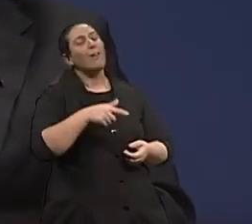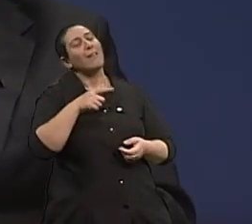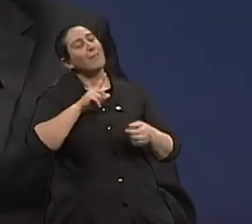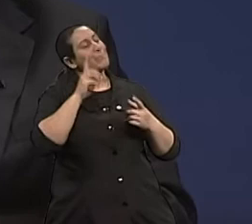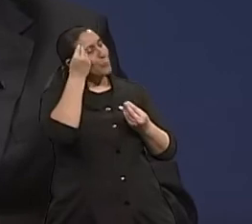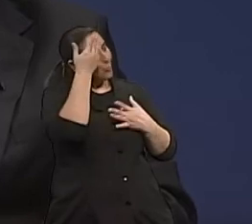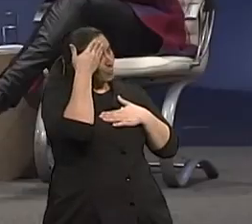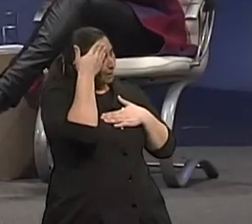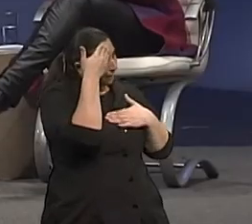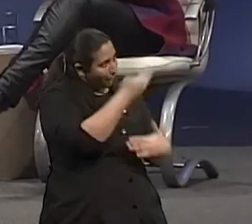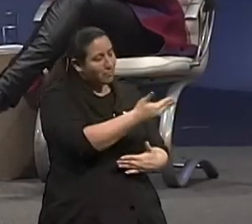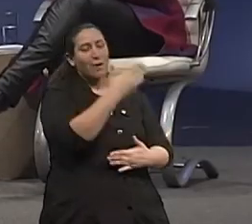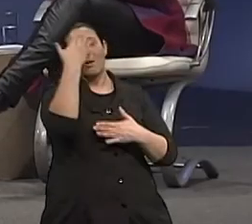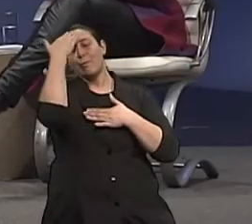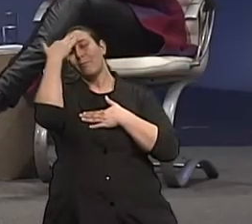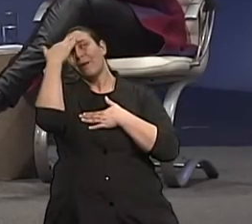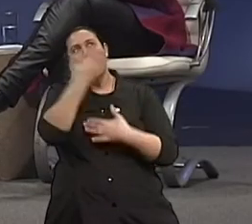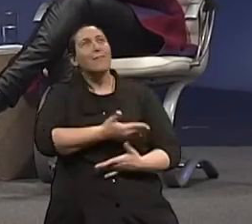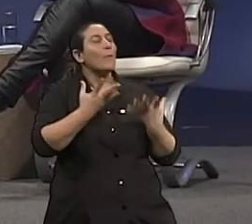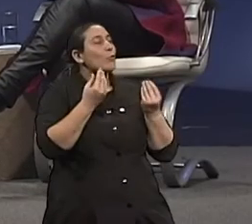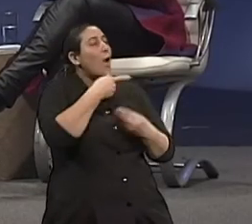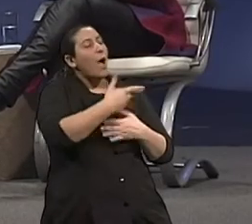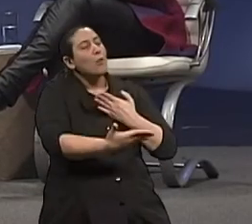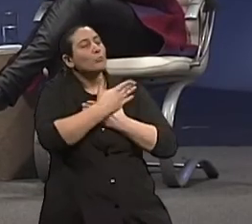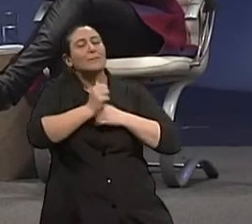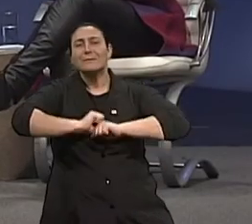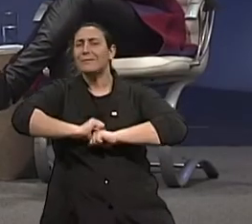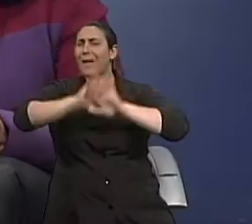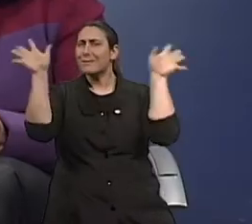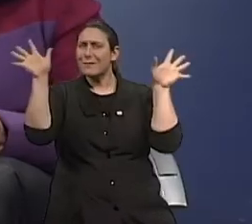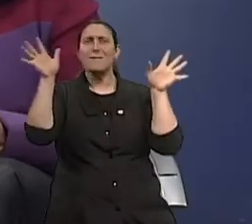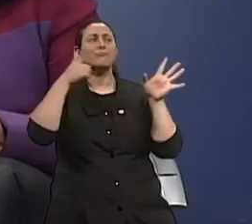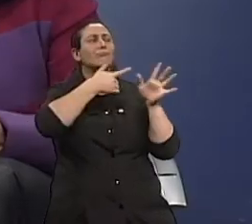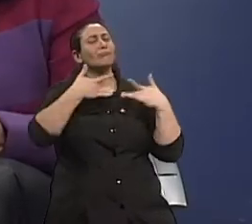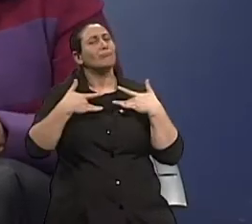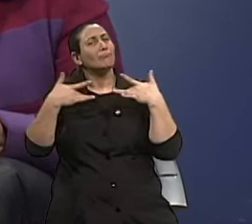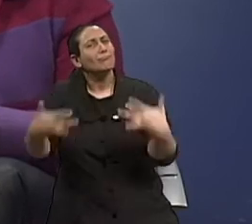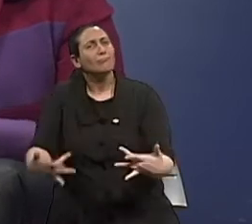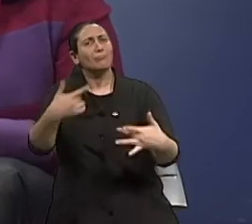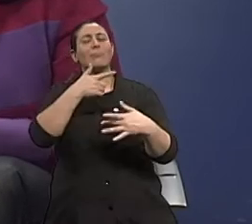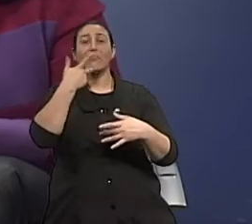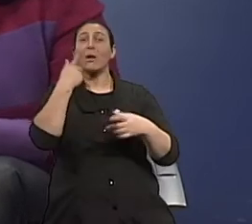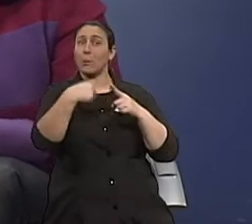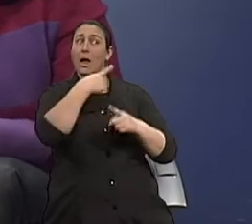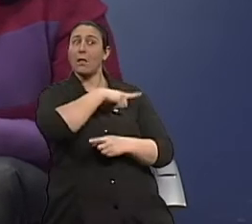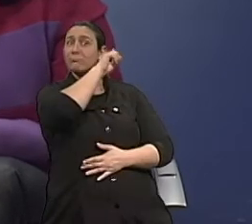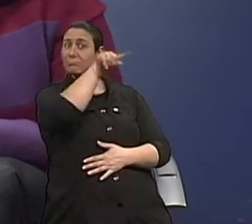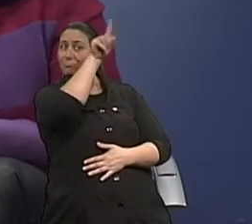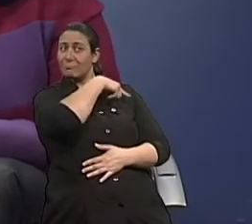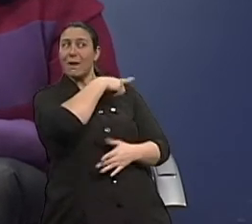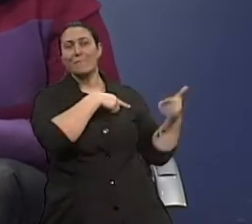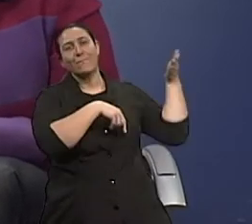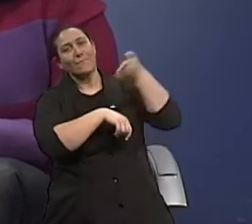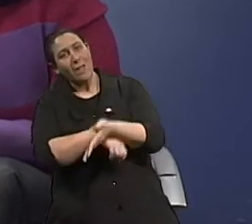muito obrigada pelo programa, obrigada por esse esclarecimento, com essa doação. Ele teve que suspender a atividade dele para estar